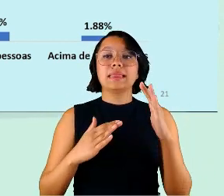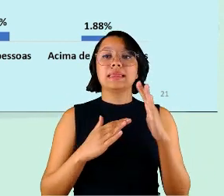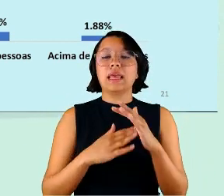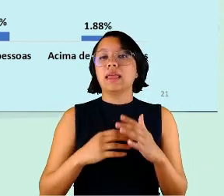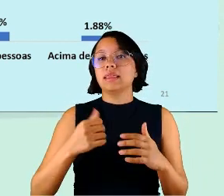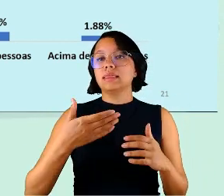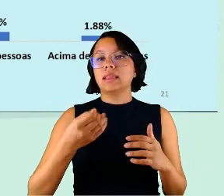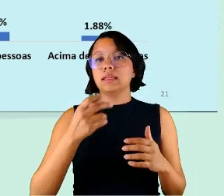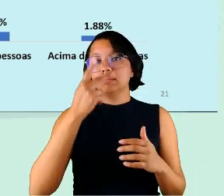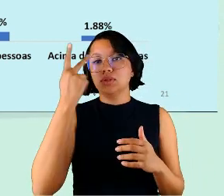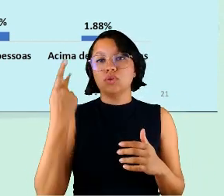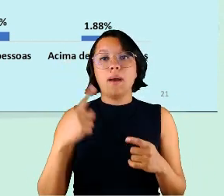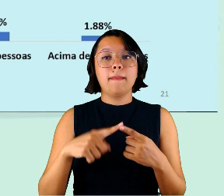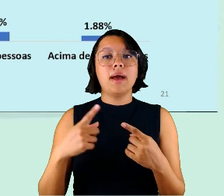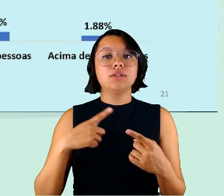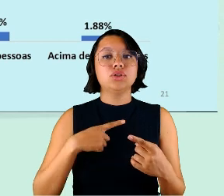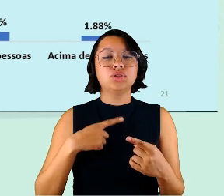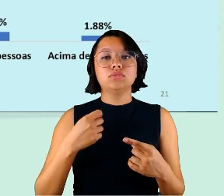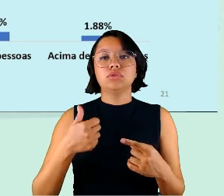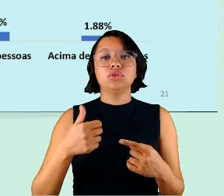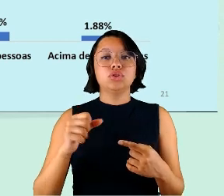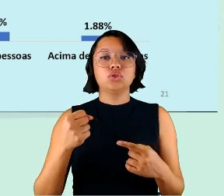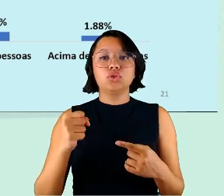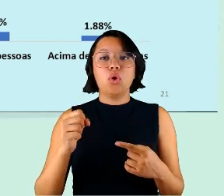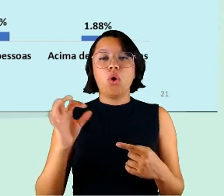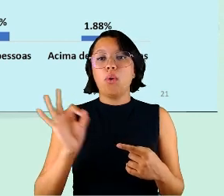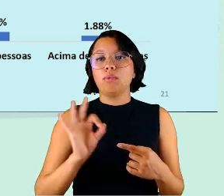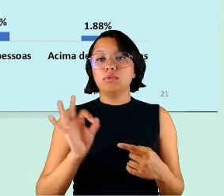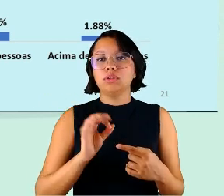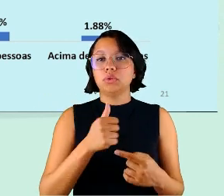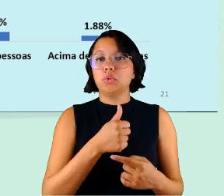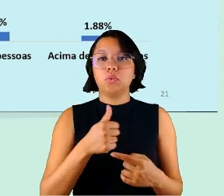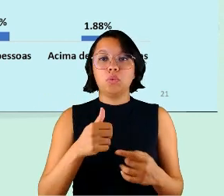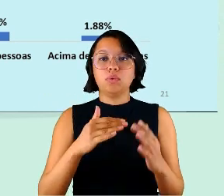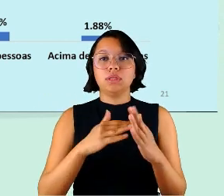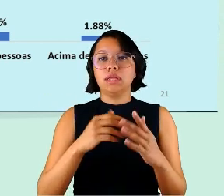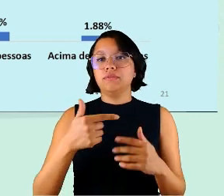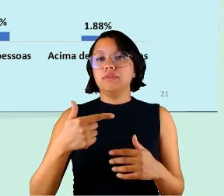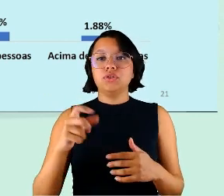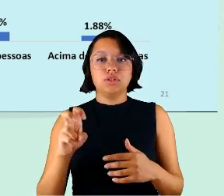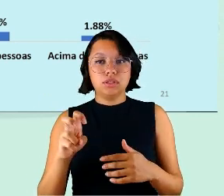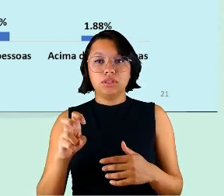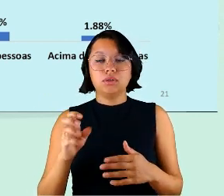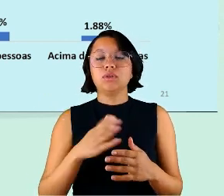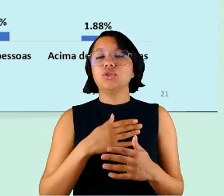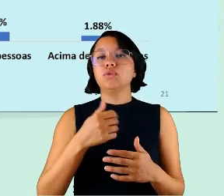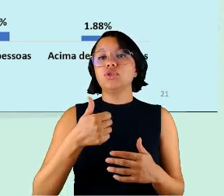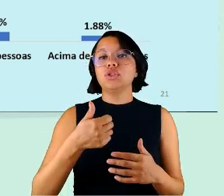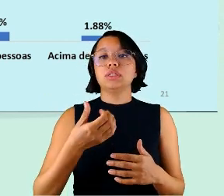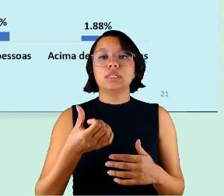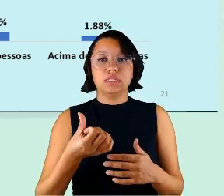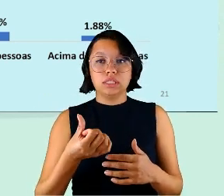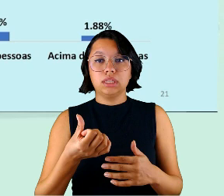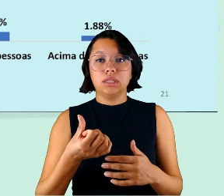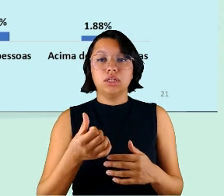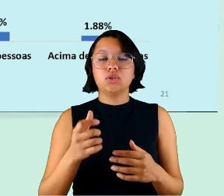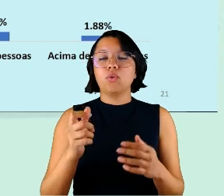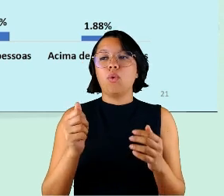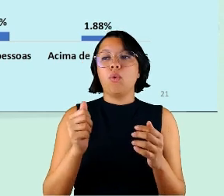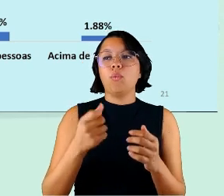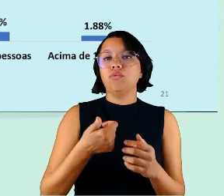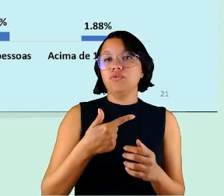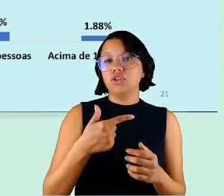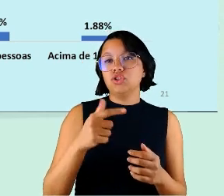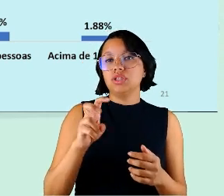pessoas mas nós tínhamos 18% com 11 a 25 e 16% com 25 a 50 então